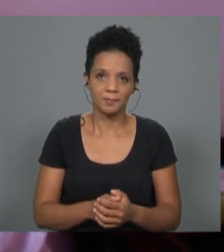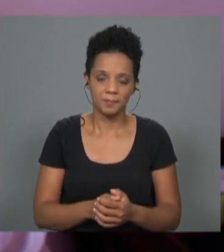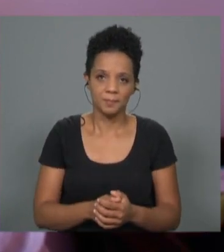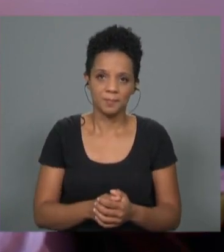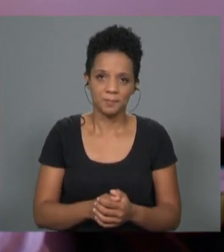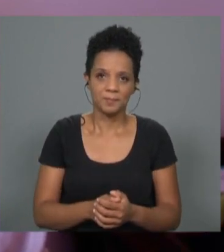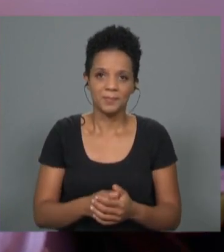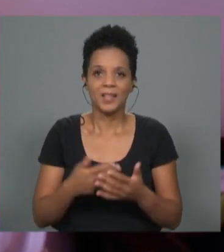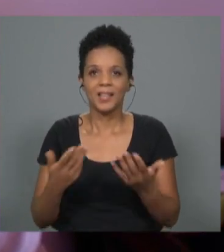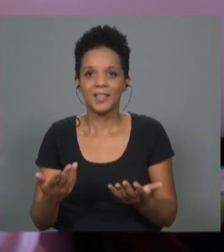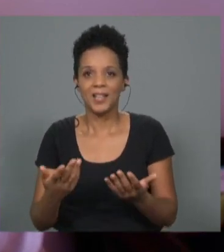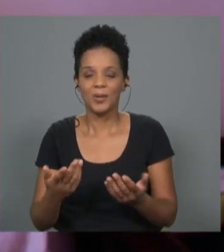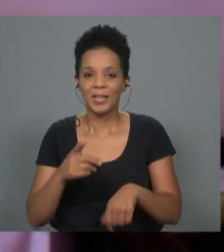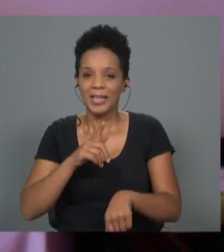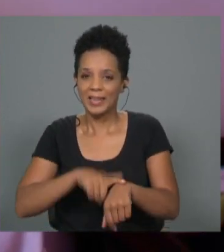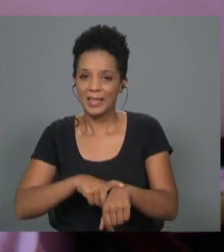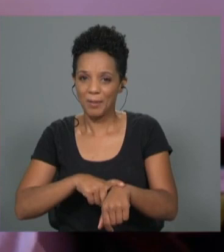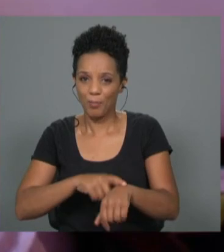Então deixo de ser dona do meu tempo.